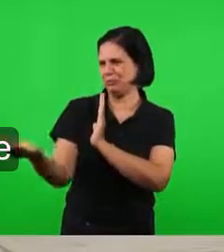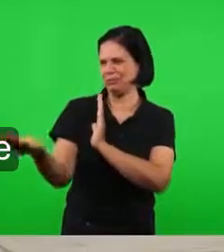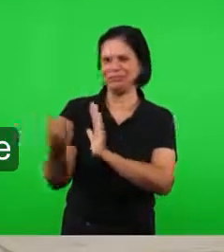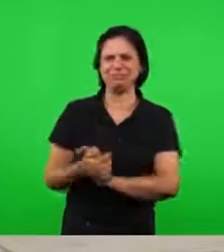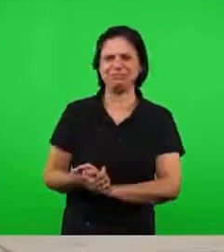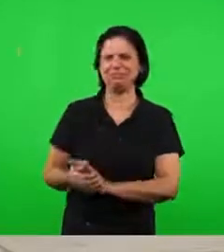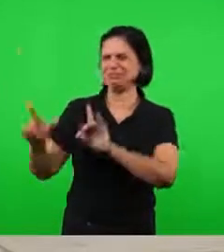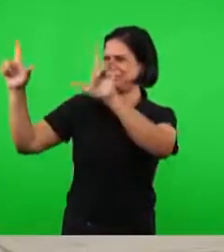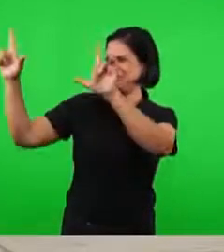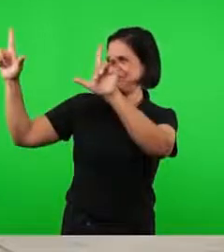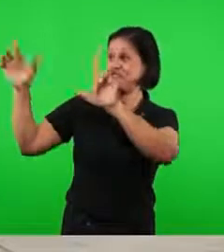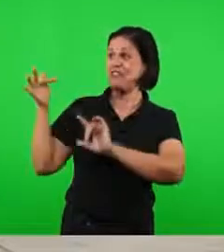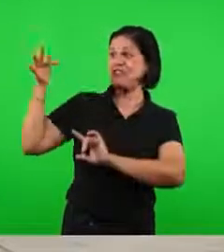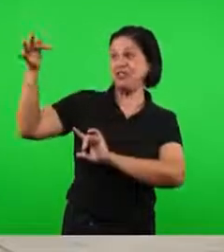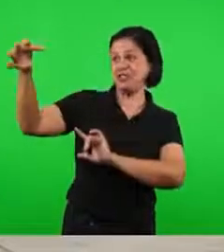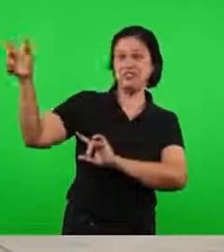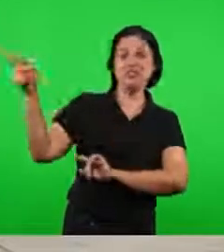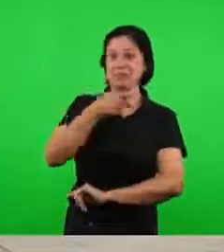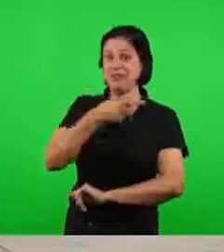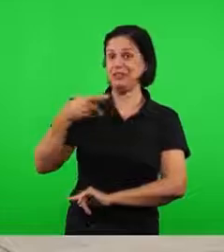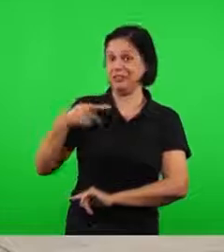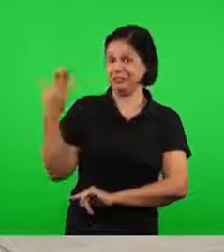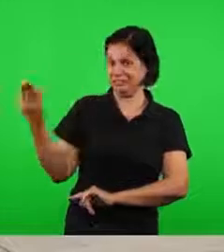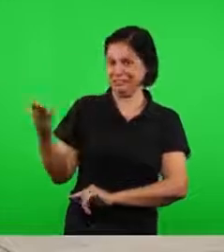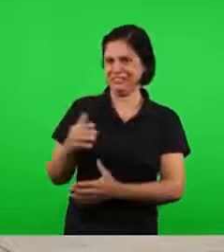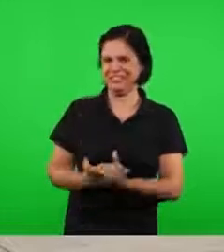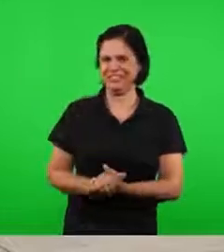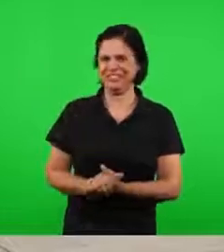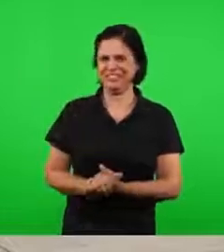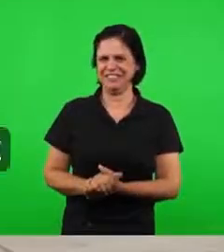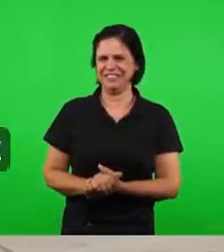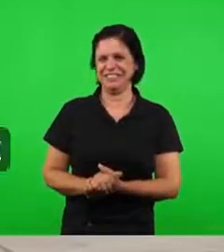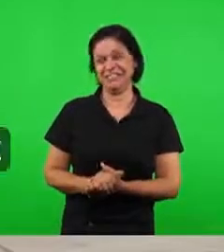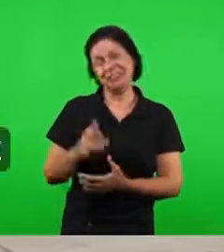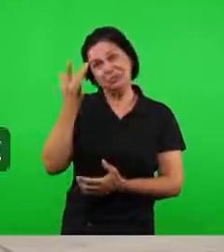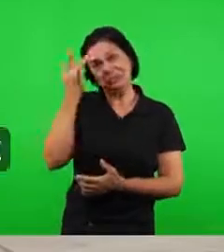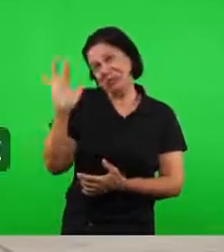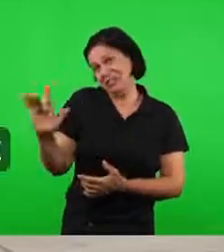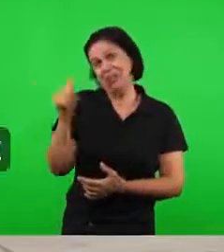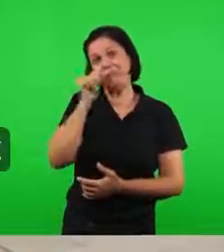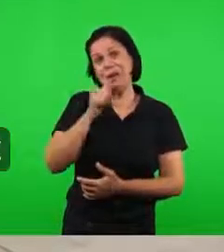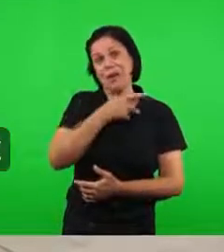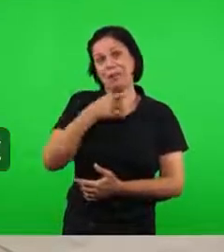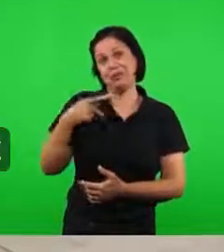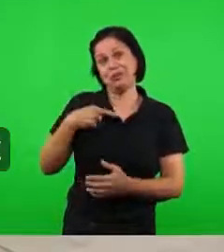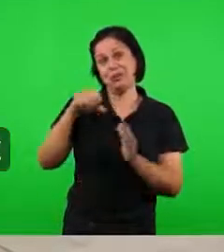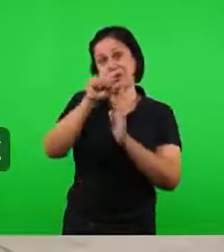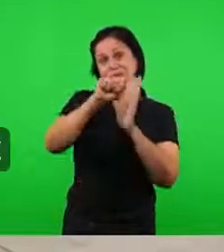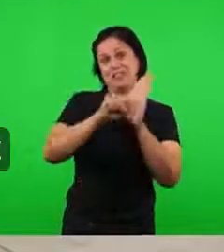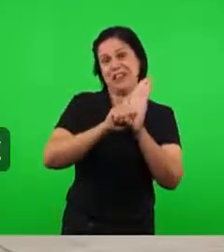São os futuros pastores nossos. E pastoras, quem sabe, no próximo século.